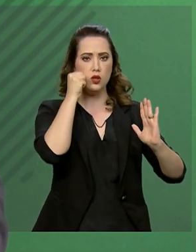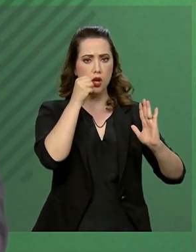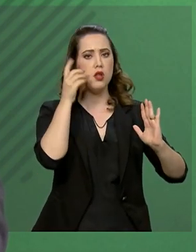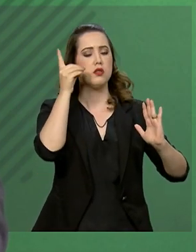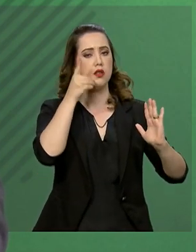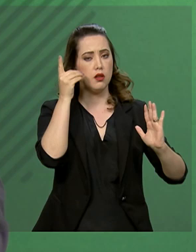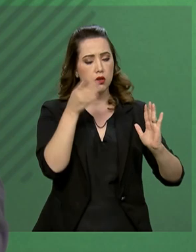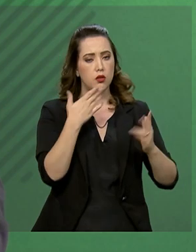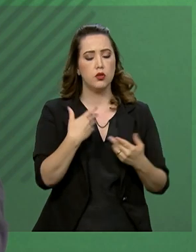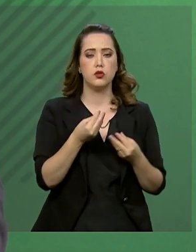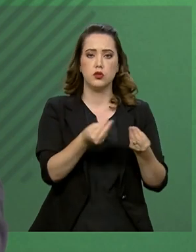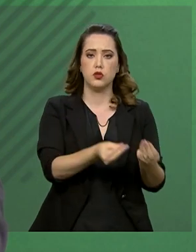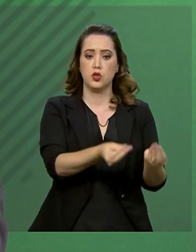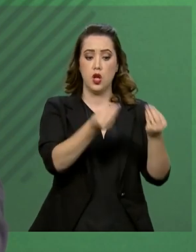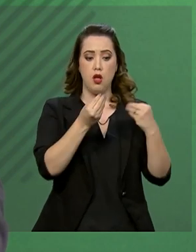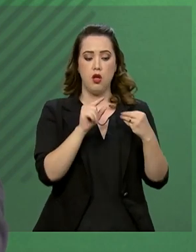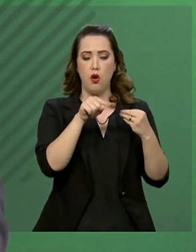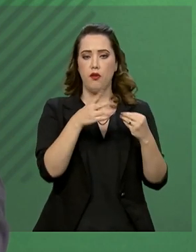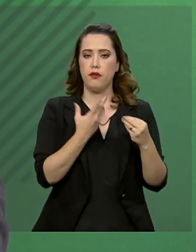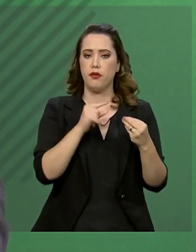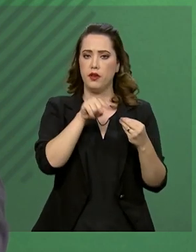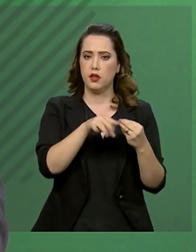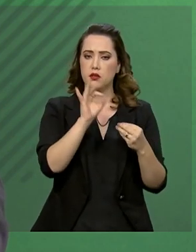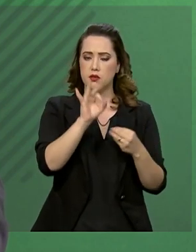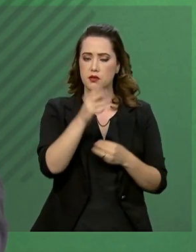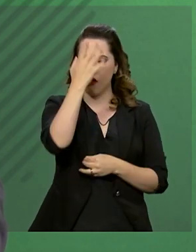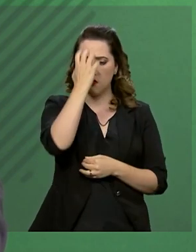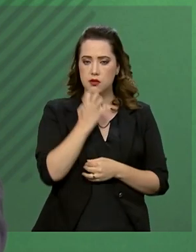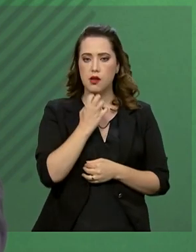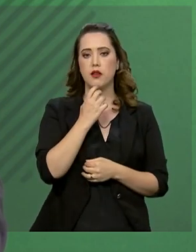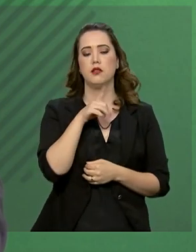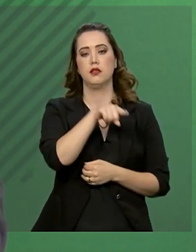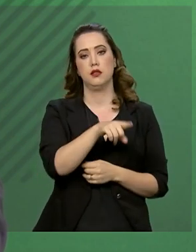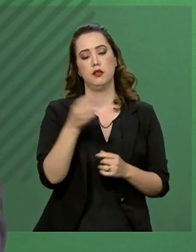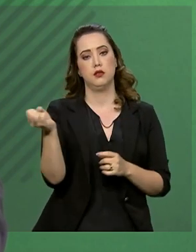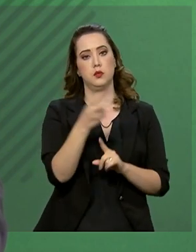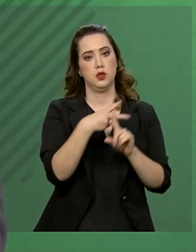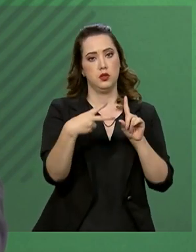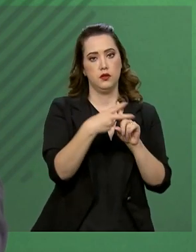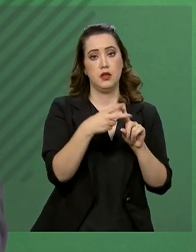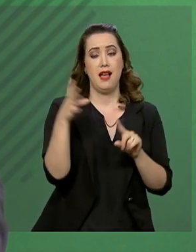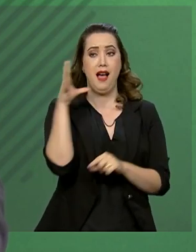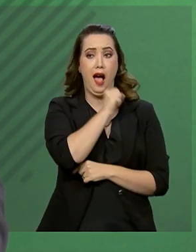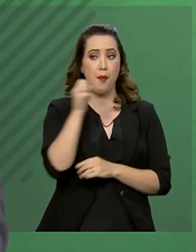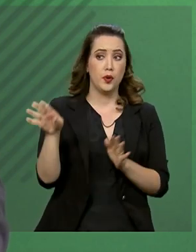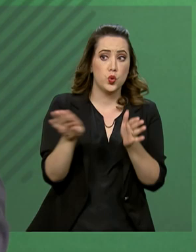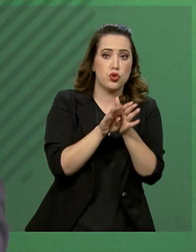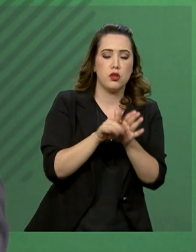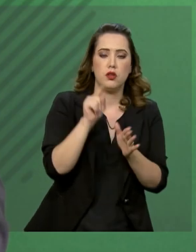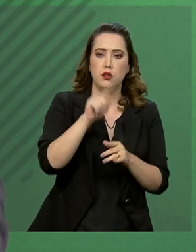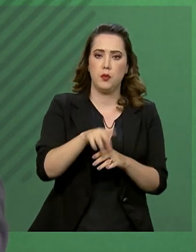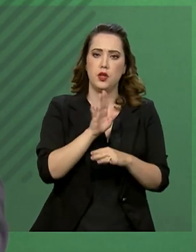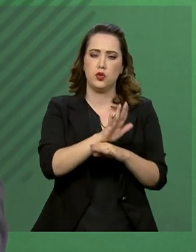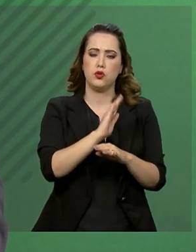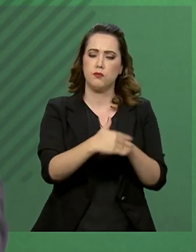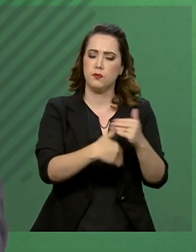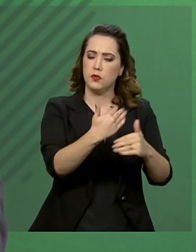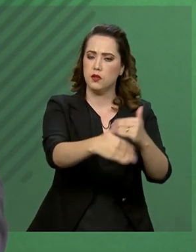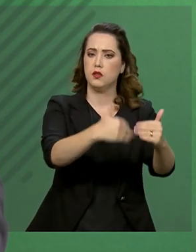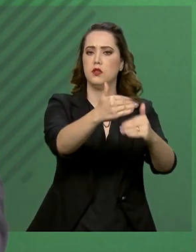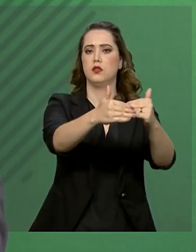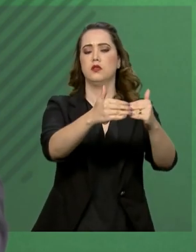se coloquem de forma célere para que essa nova Previdência venha logo a colaborar no